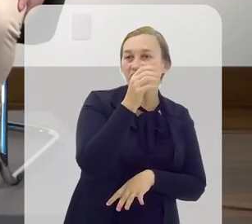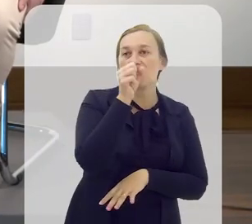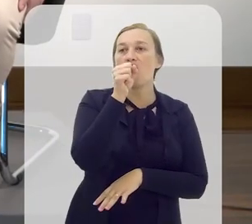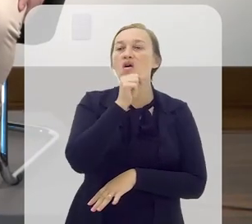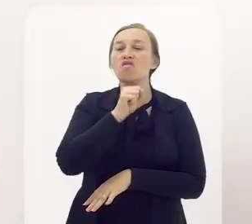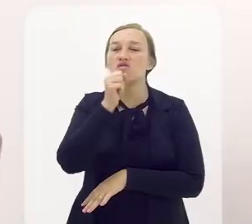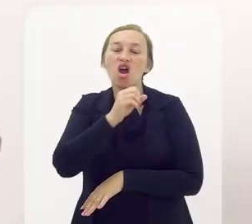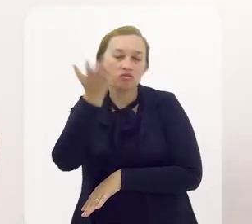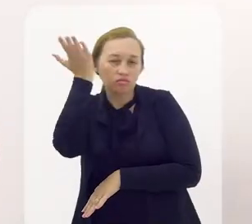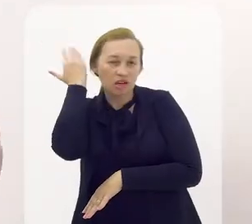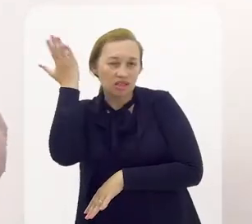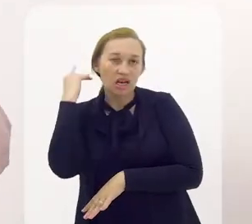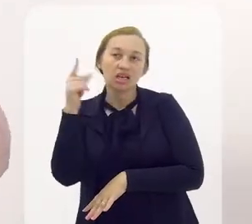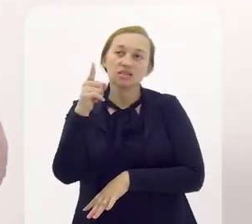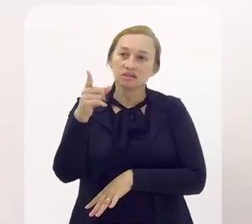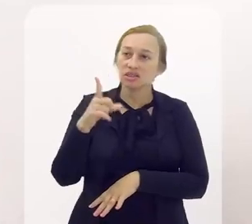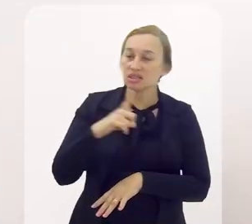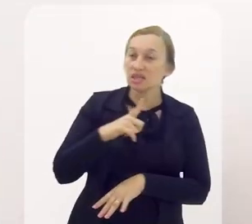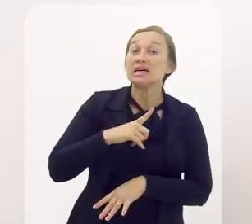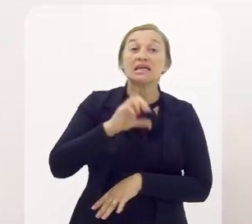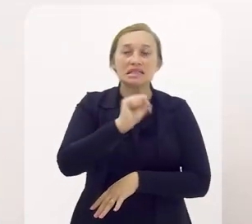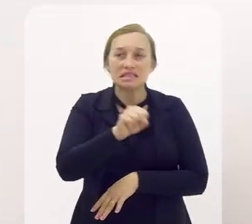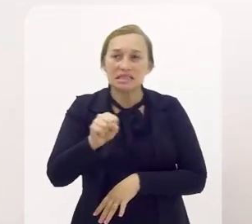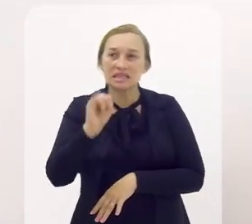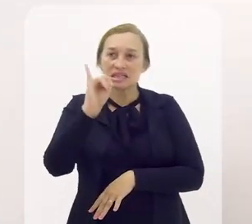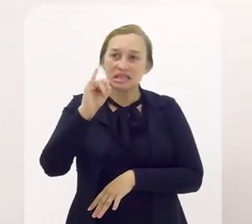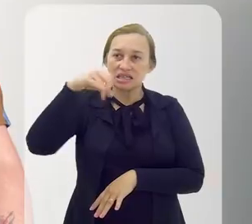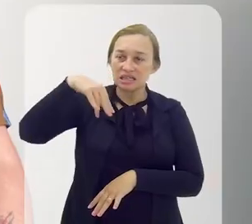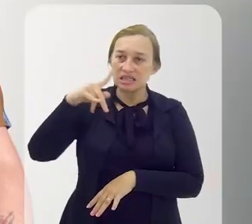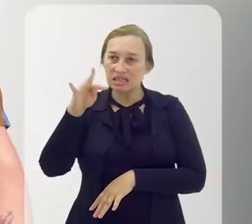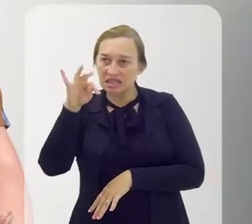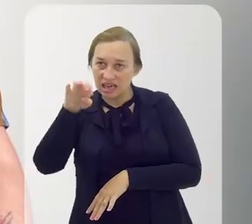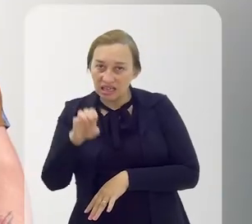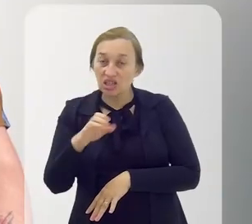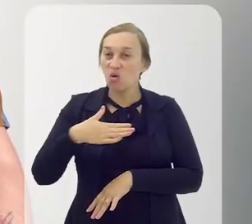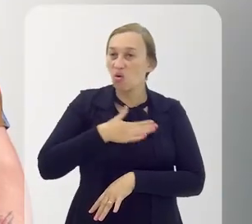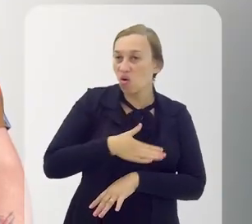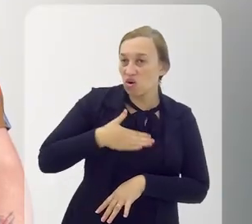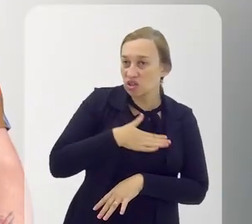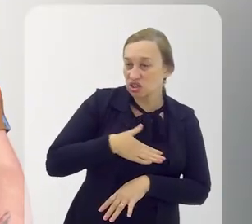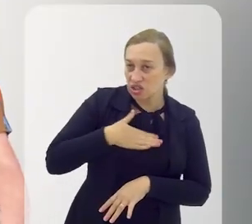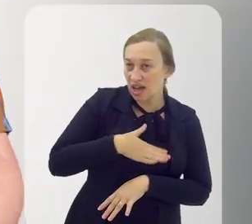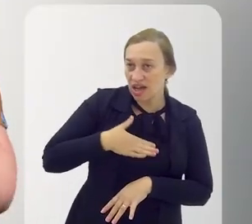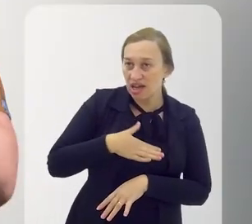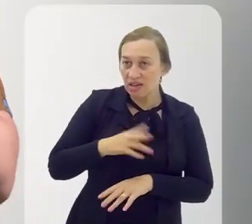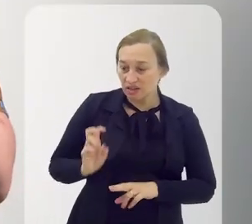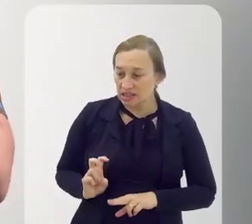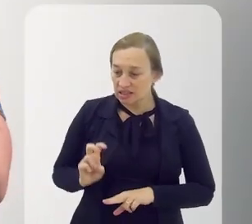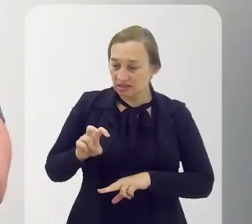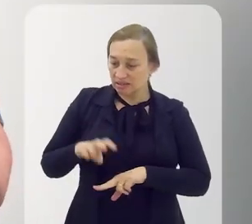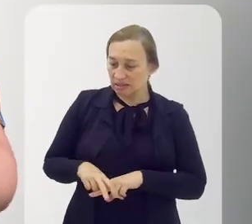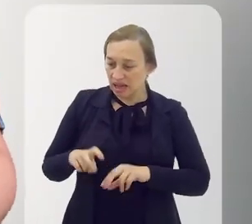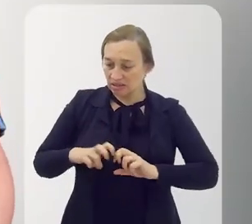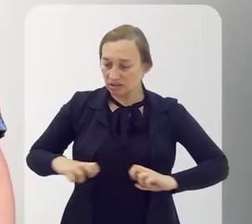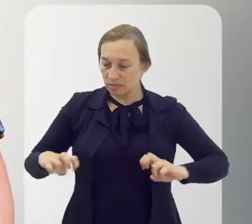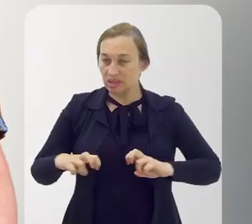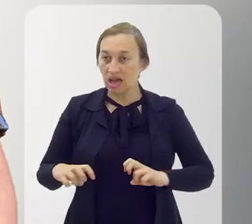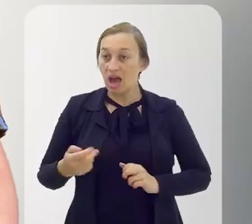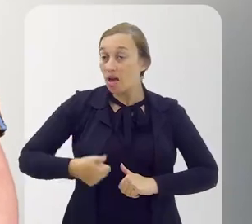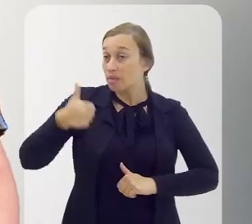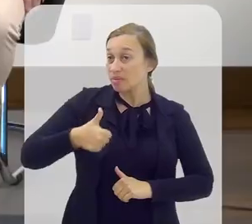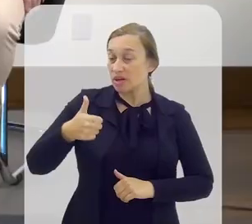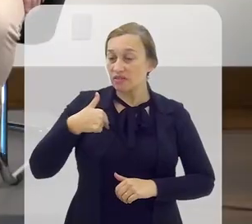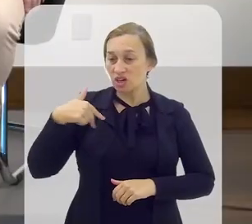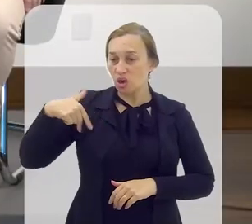carnaval antigo que você participava. Sim, na internet eu gosto de ficar na concentração. A pega uma mesinha, a gente fica ali.